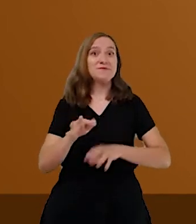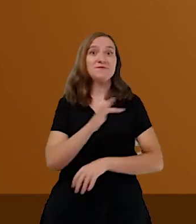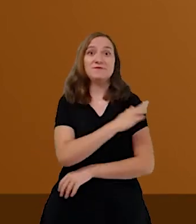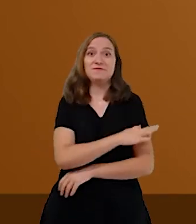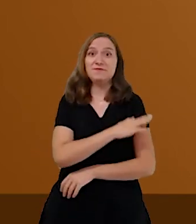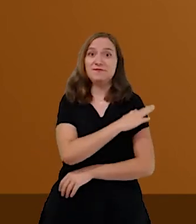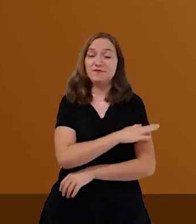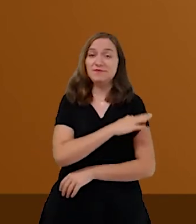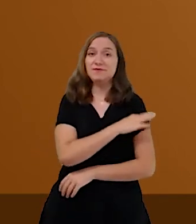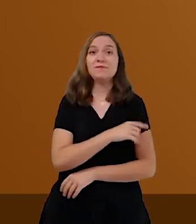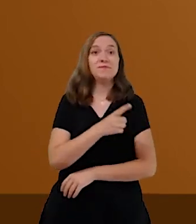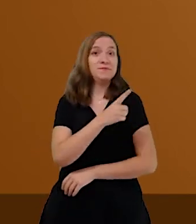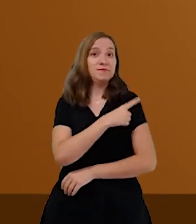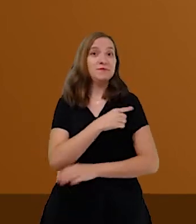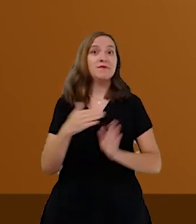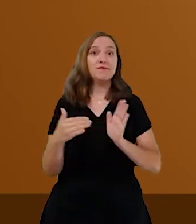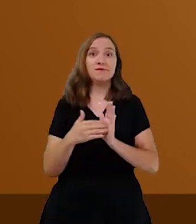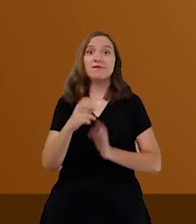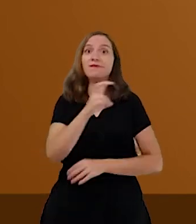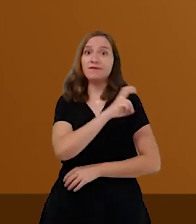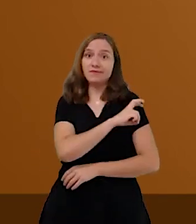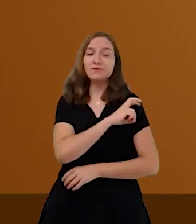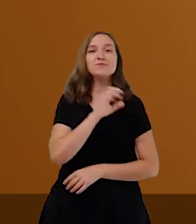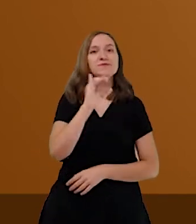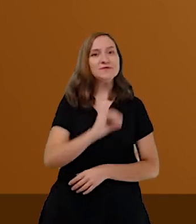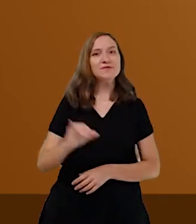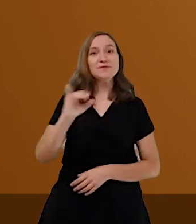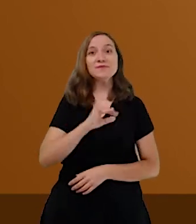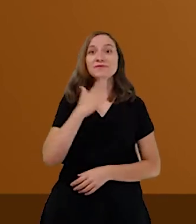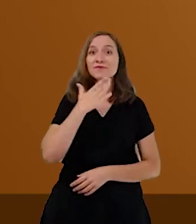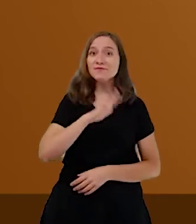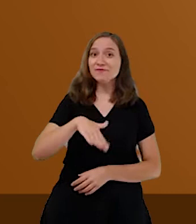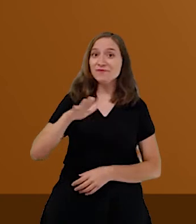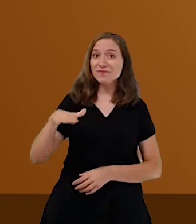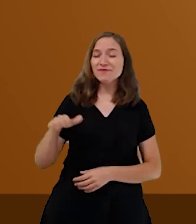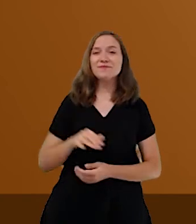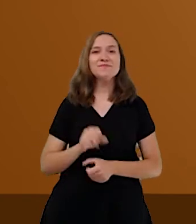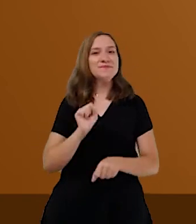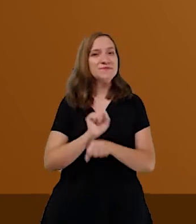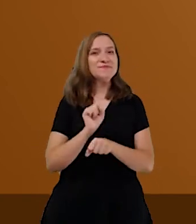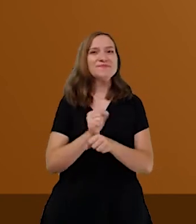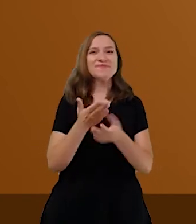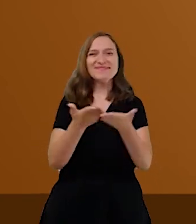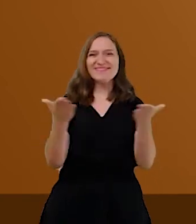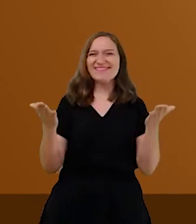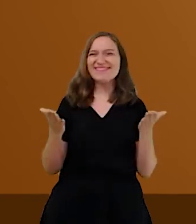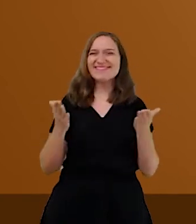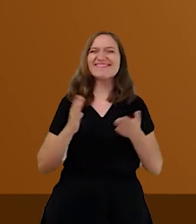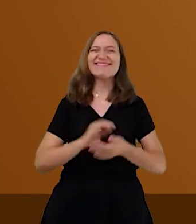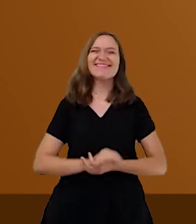Infância, primeiro a quinto ano do Ensino Fundamental. Espero vocês aqui!